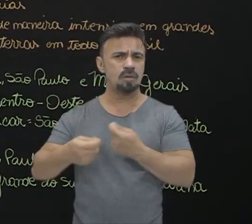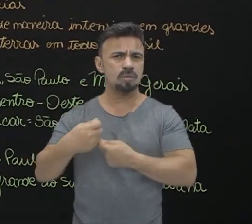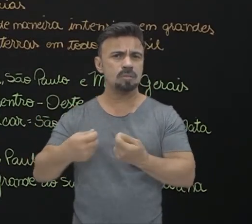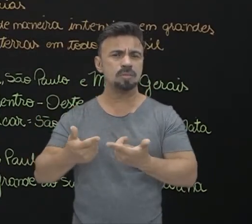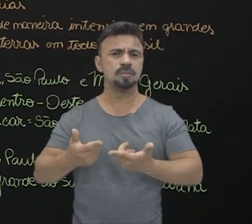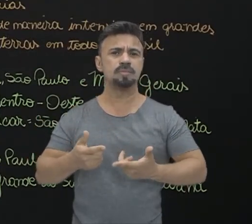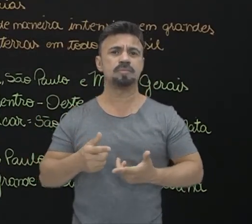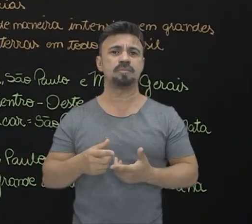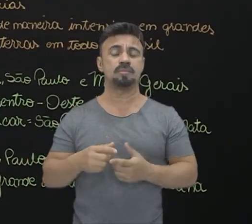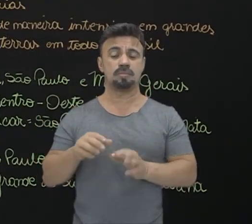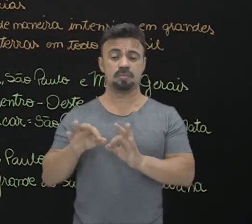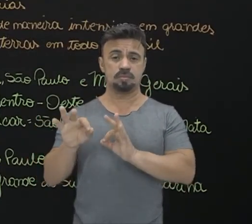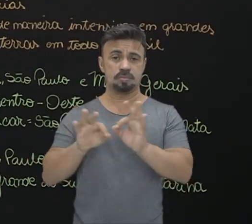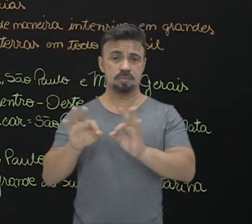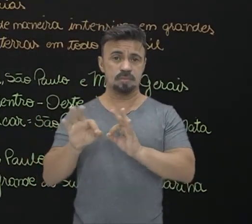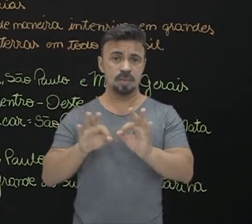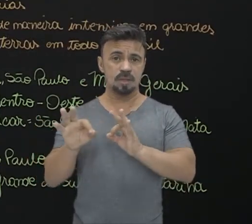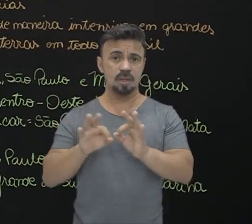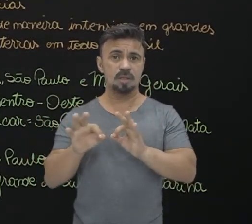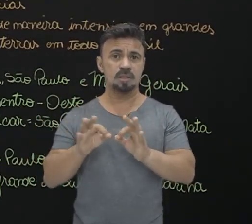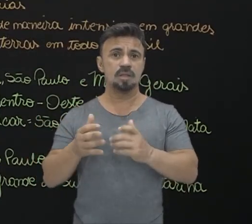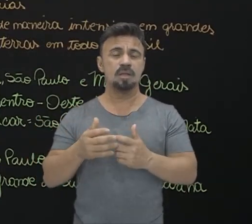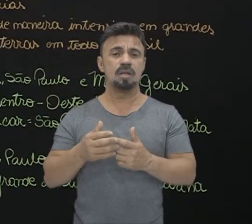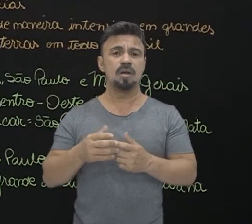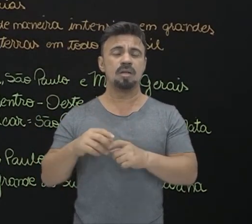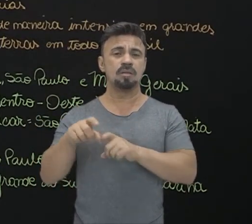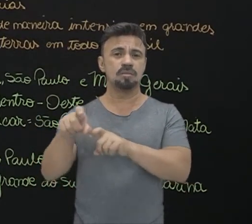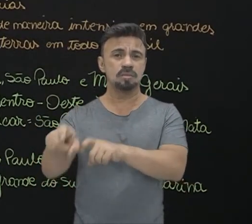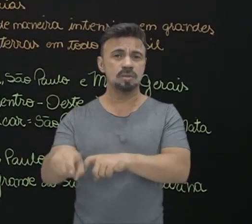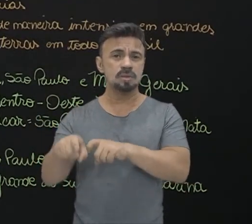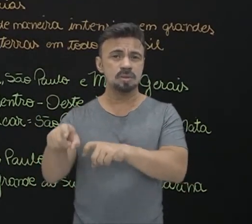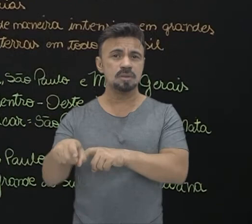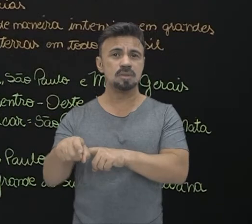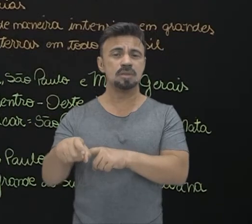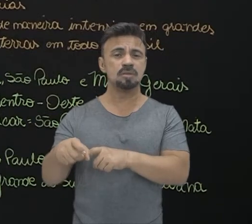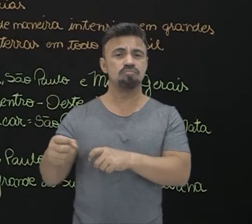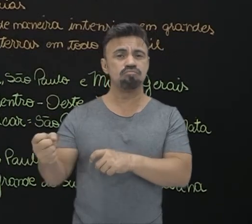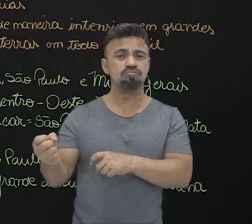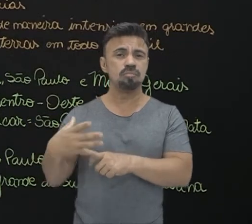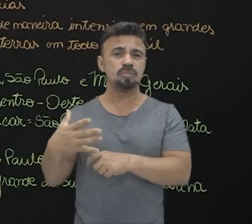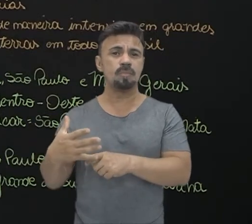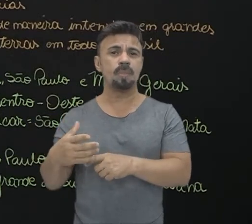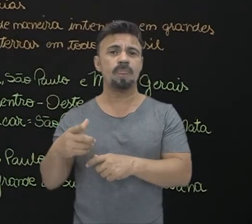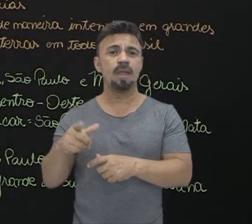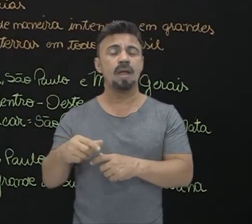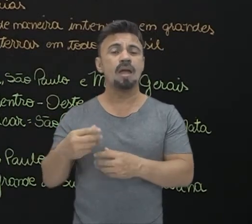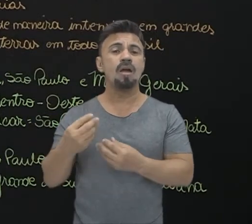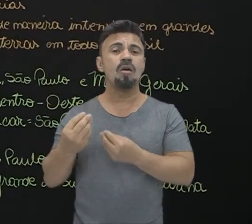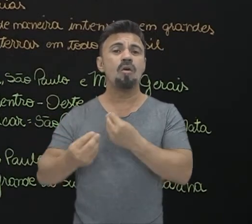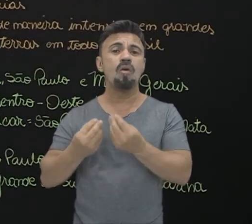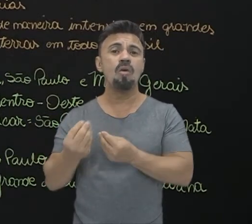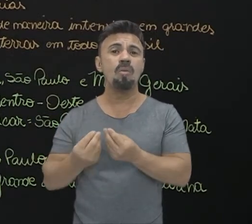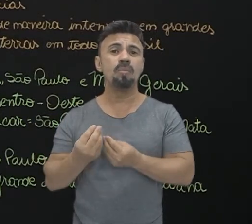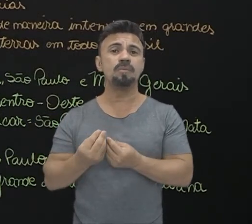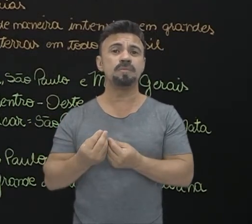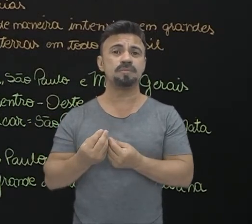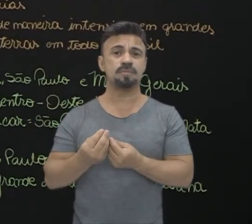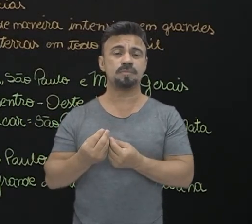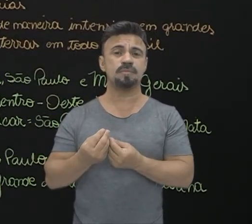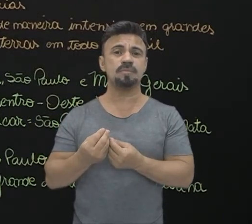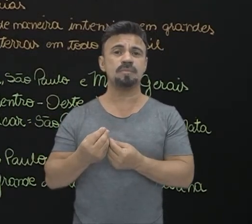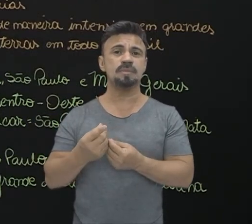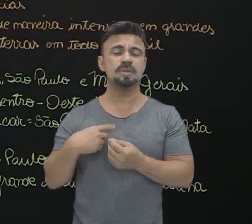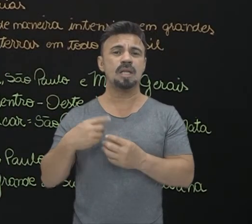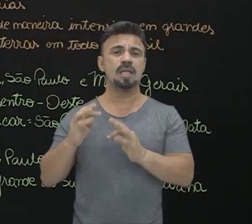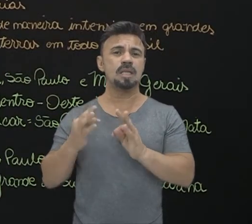organização, então, da agricultura moderna, ela vai ser sempre aí de uma maneira com um fundo